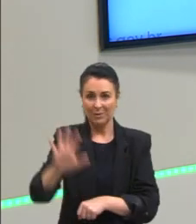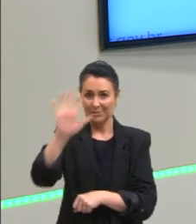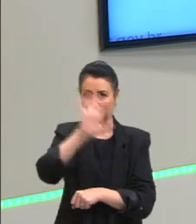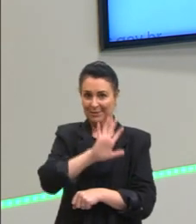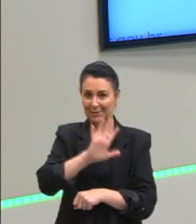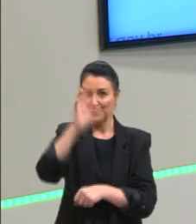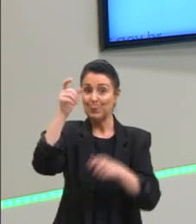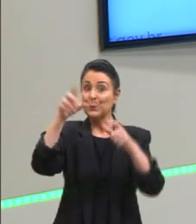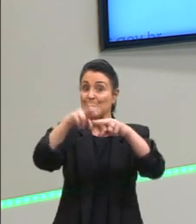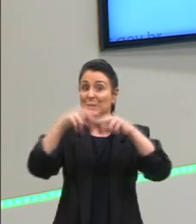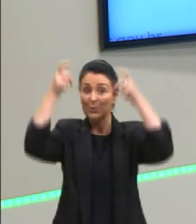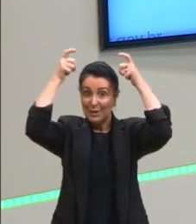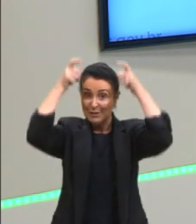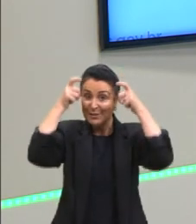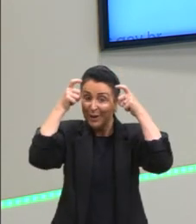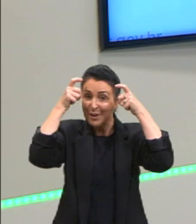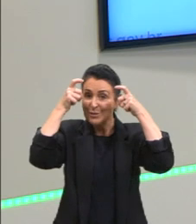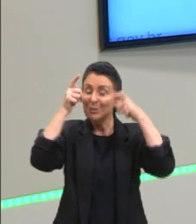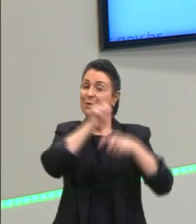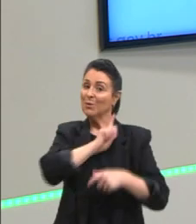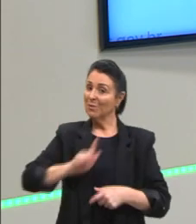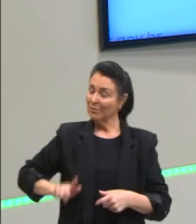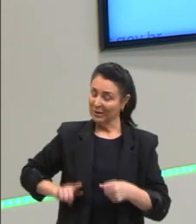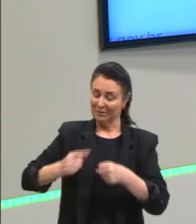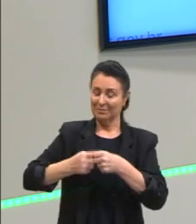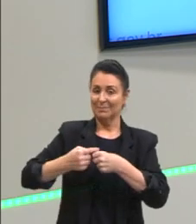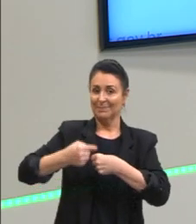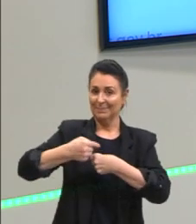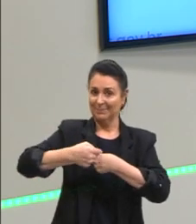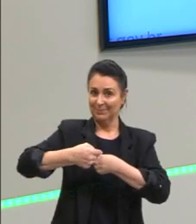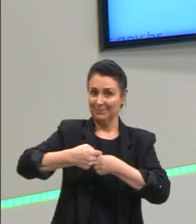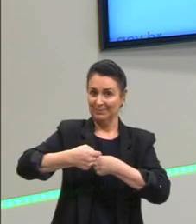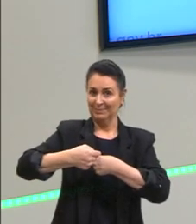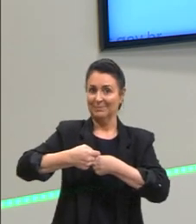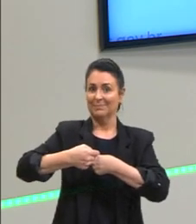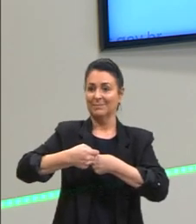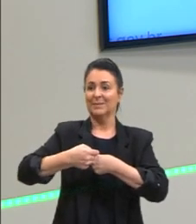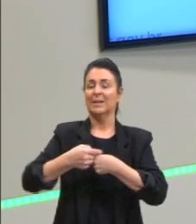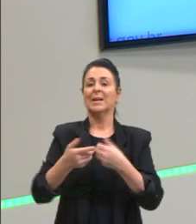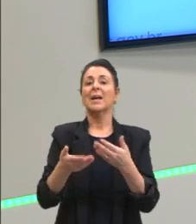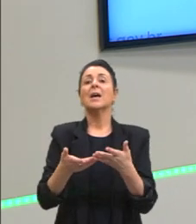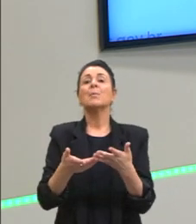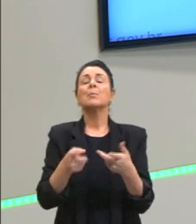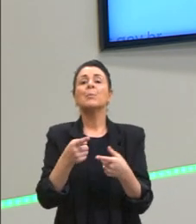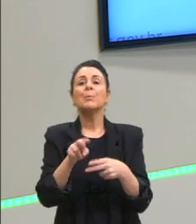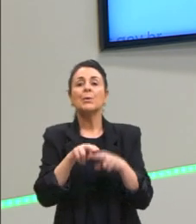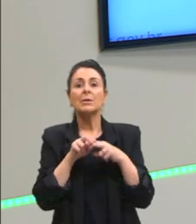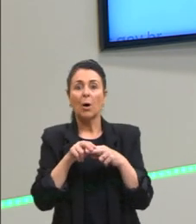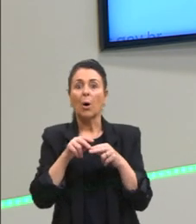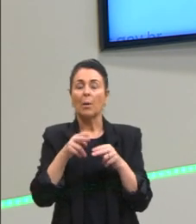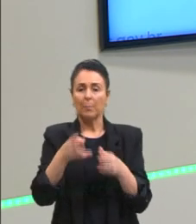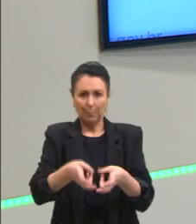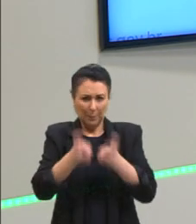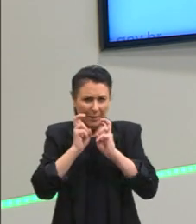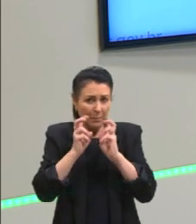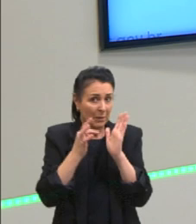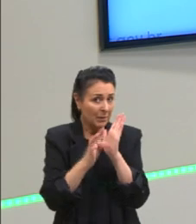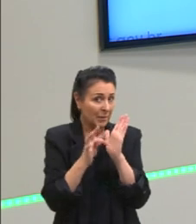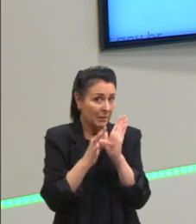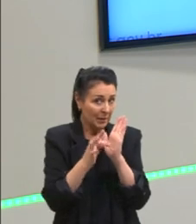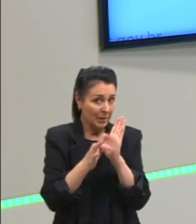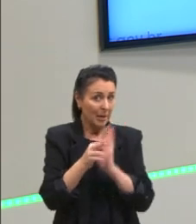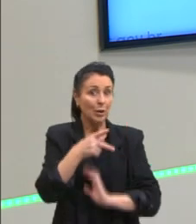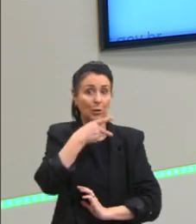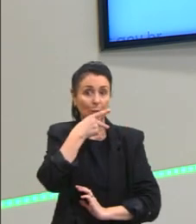cidade. Ok? Então, acho que mais ou menos essa é a teoria. Espero que você tenha conseguido captar a teoria do nosso amigo Platão.